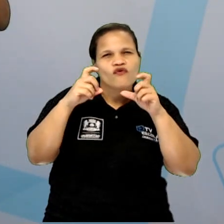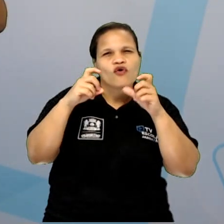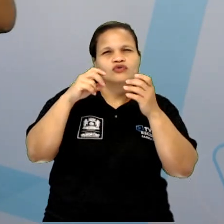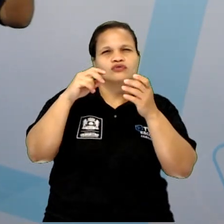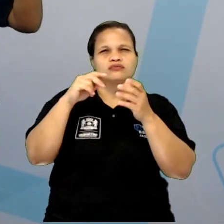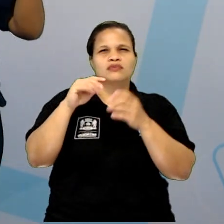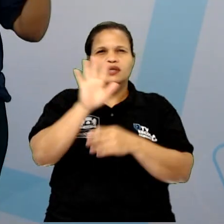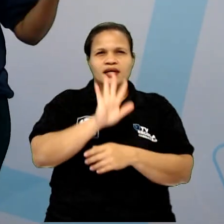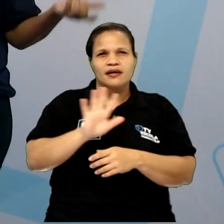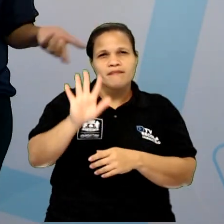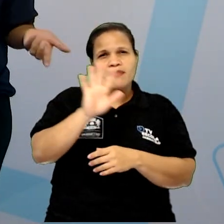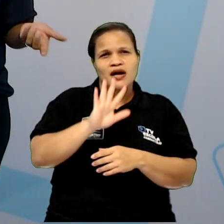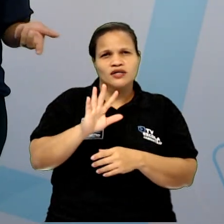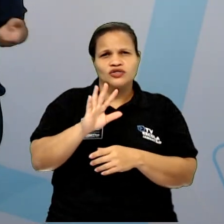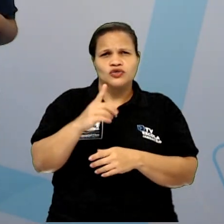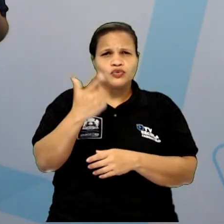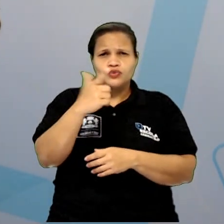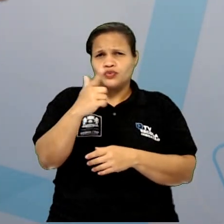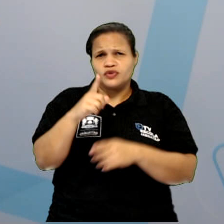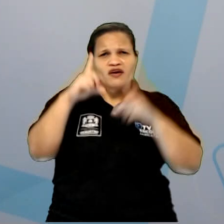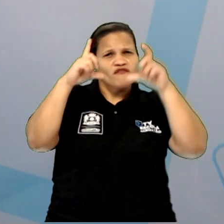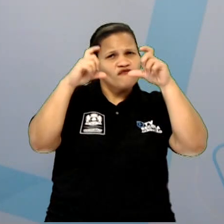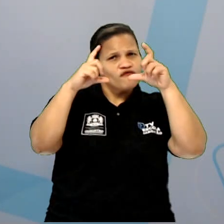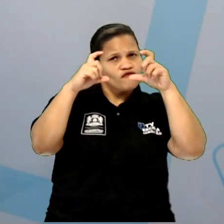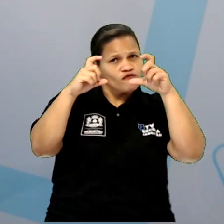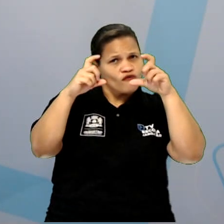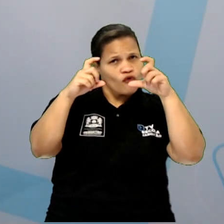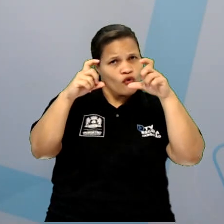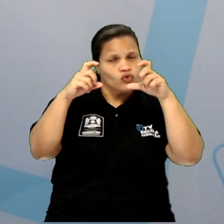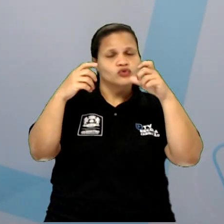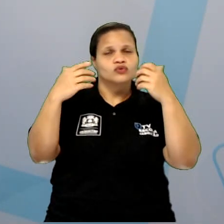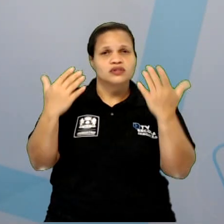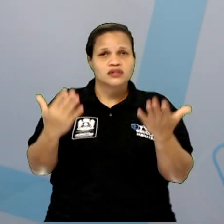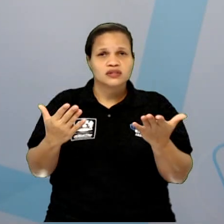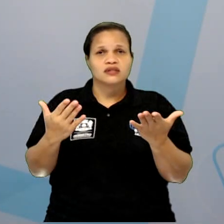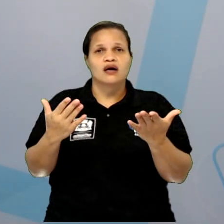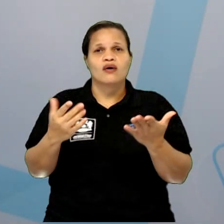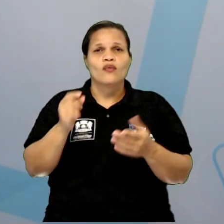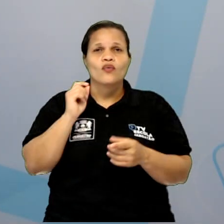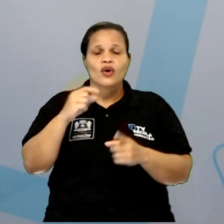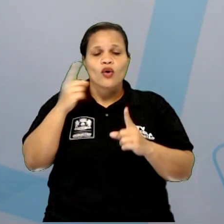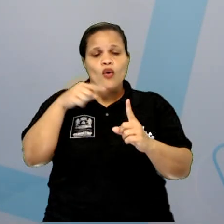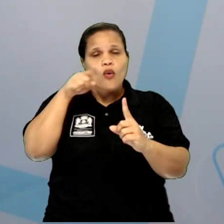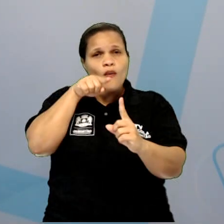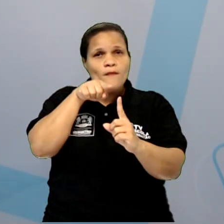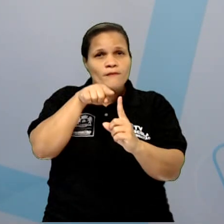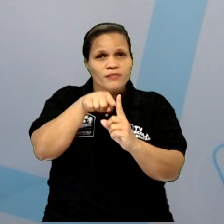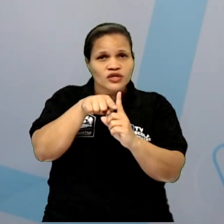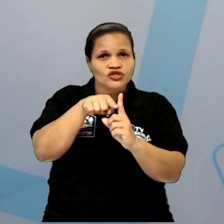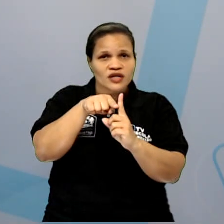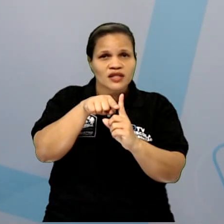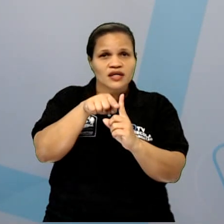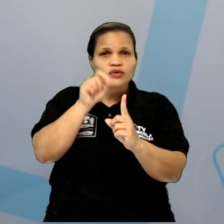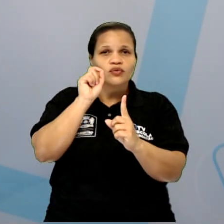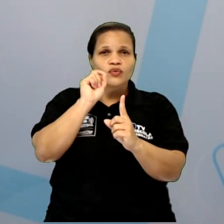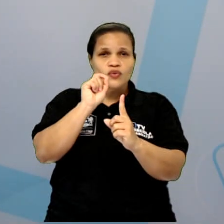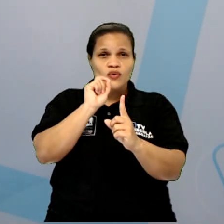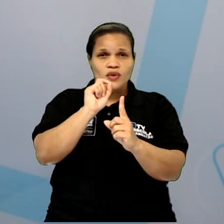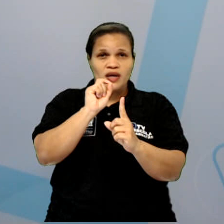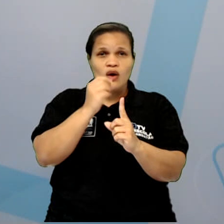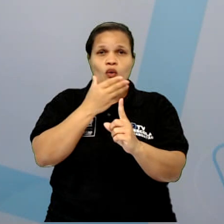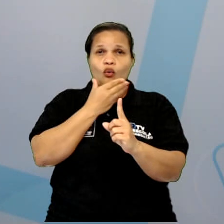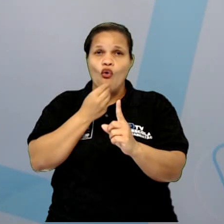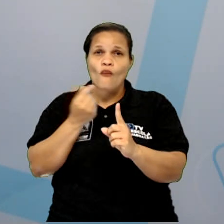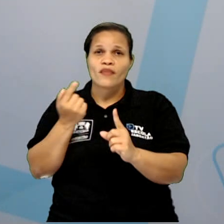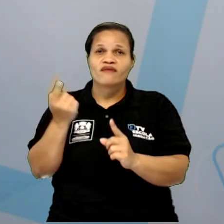não existia como estar fotografando, não tinha tecnologia para que isso fosse registrado. E o objetivo de Franz Post é de ter vindo aqui para o Brasil, ele